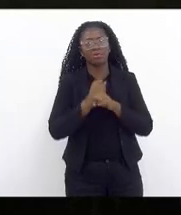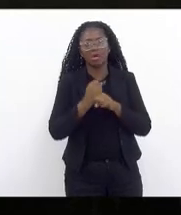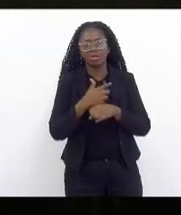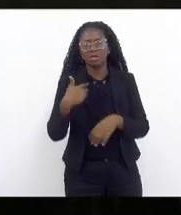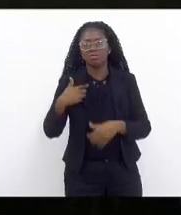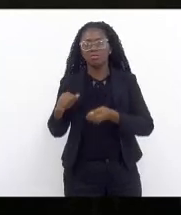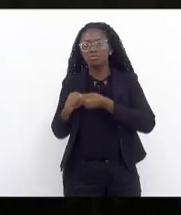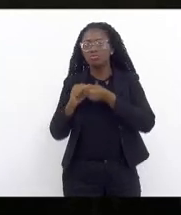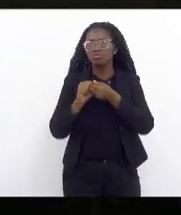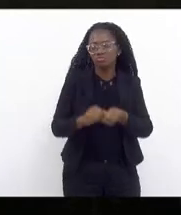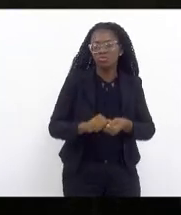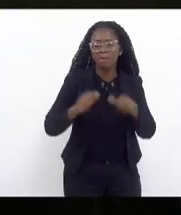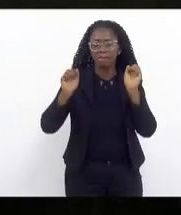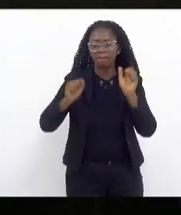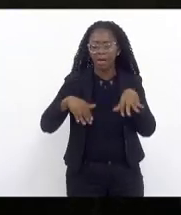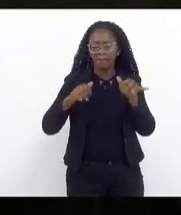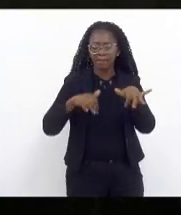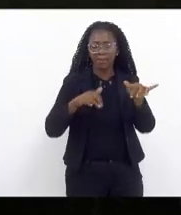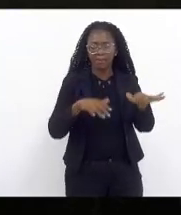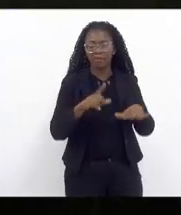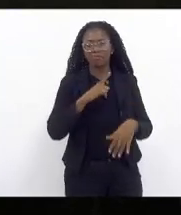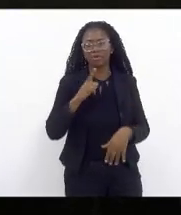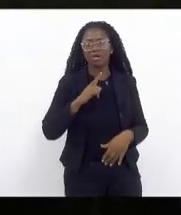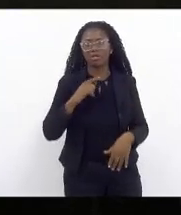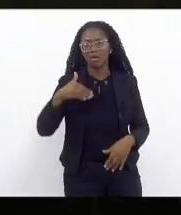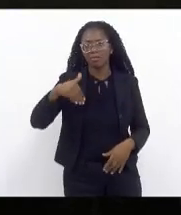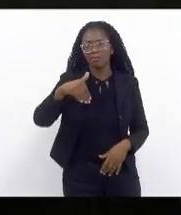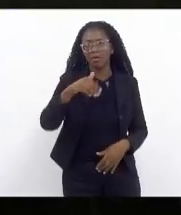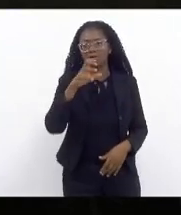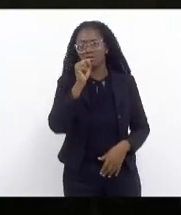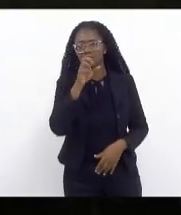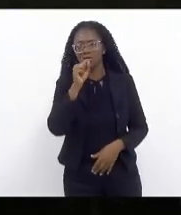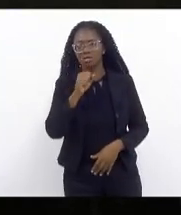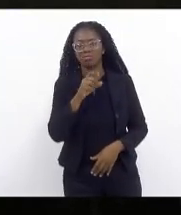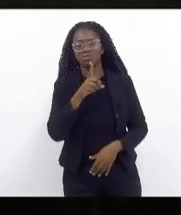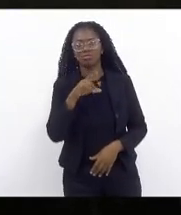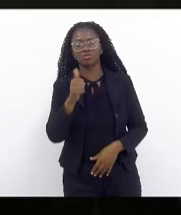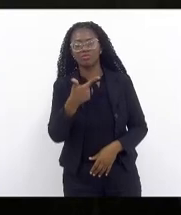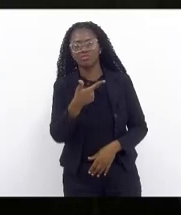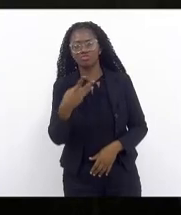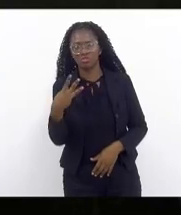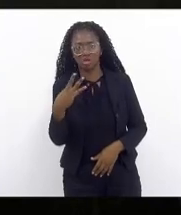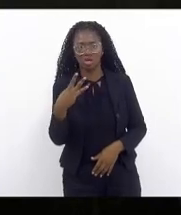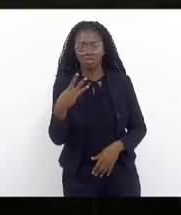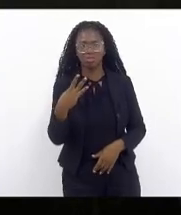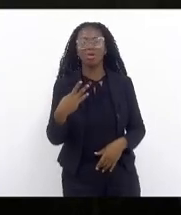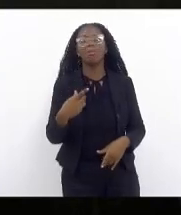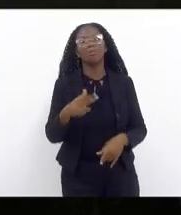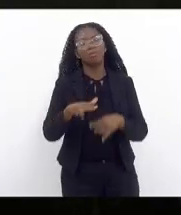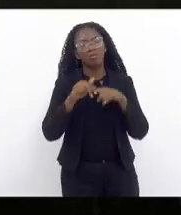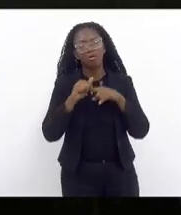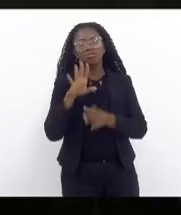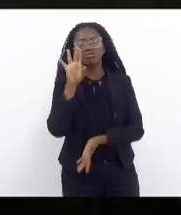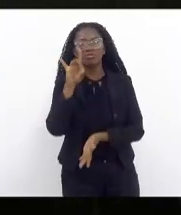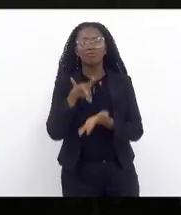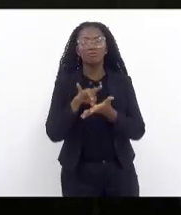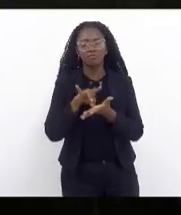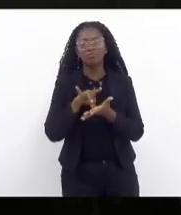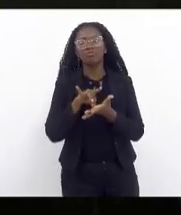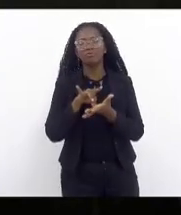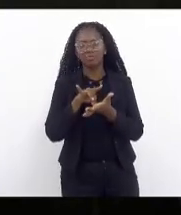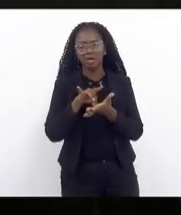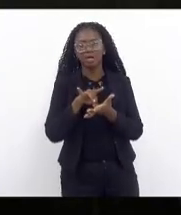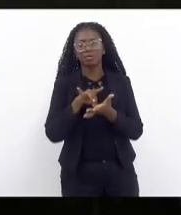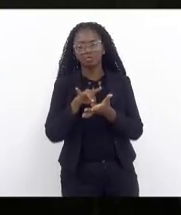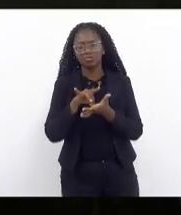a eles na manifestação que terá no próximo sábado dia 23 porque de fato é isso